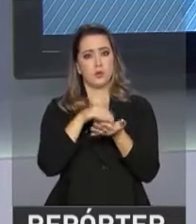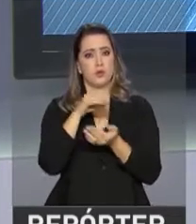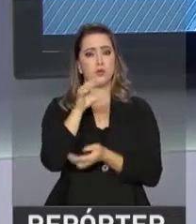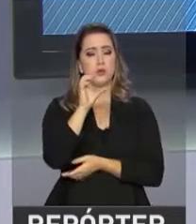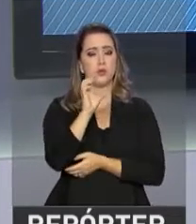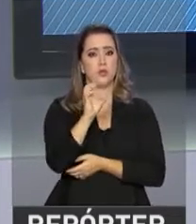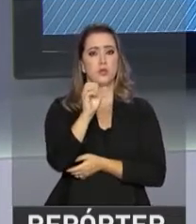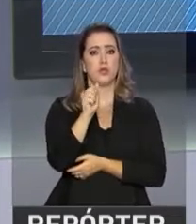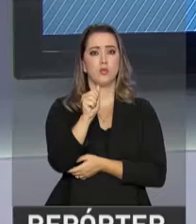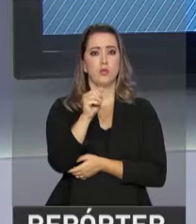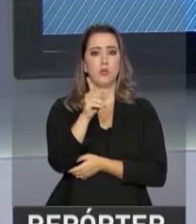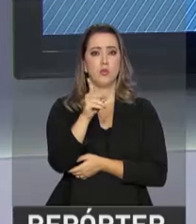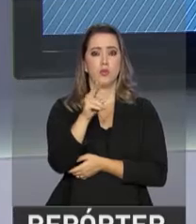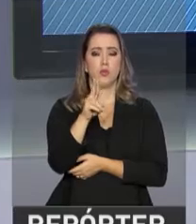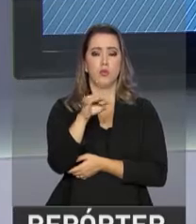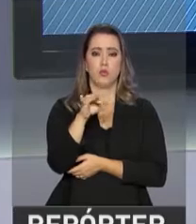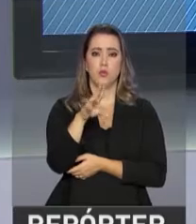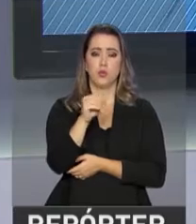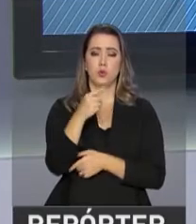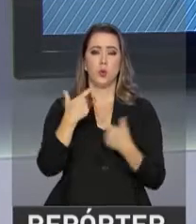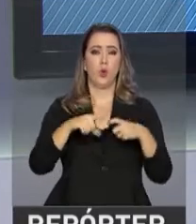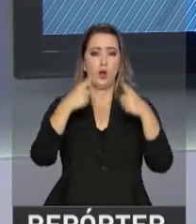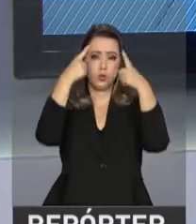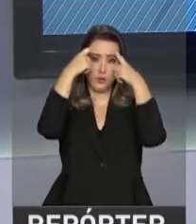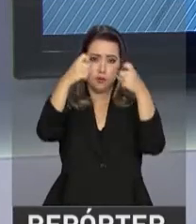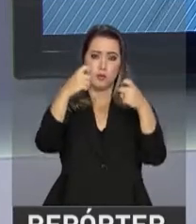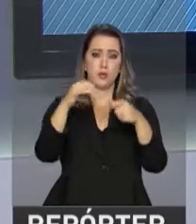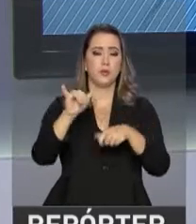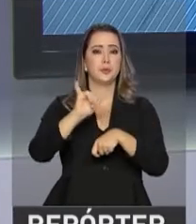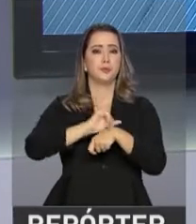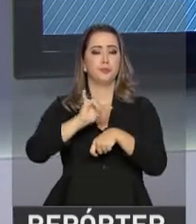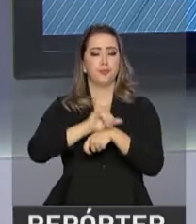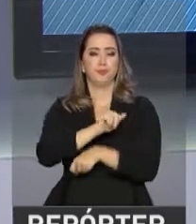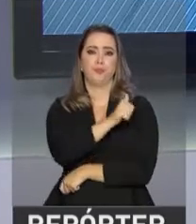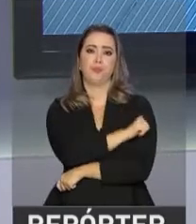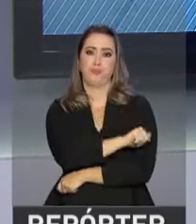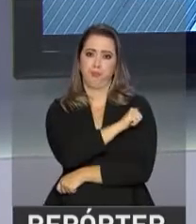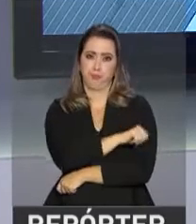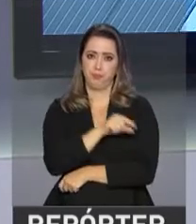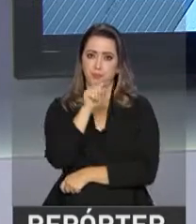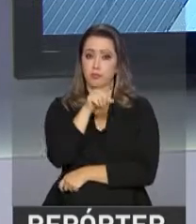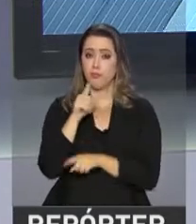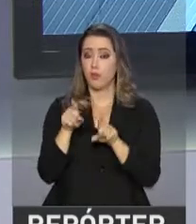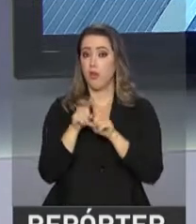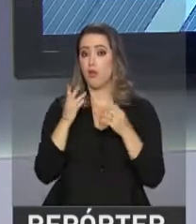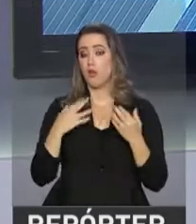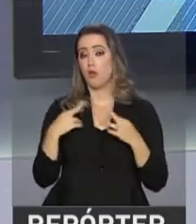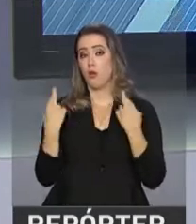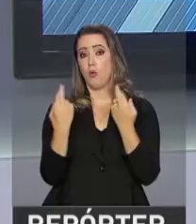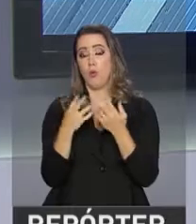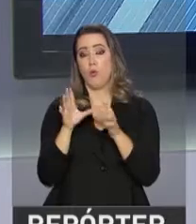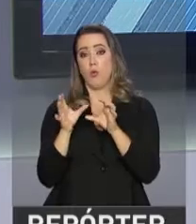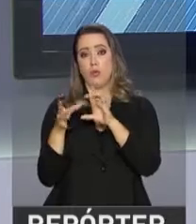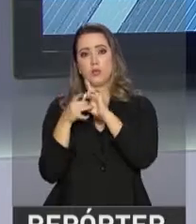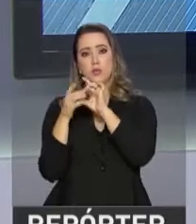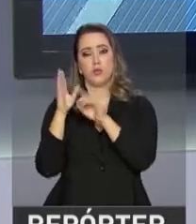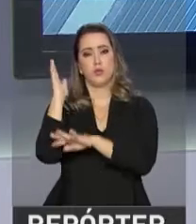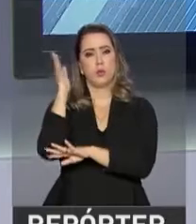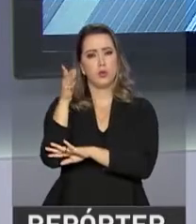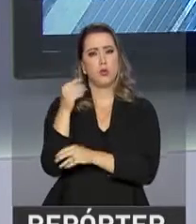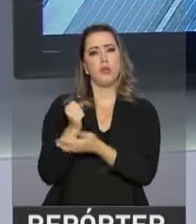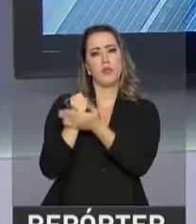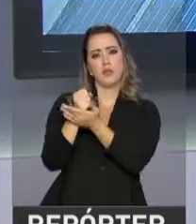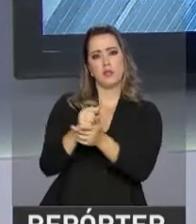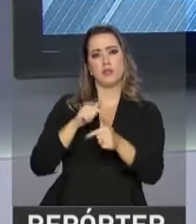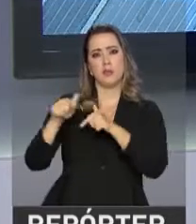Cadastro Único que vivam em áreas violentas da capital fluminense. Com a parceria, a rede hoteleira passaria a ofertar oportunidade de